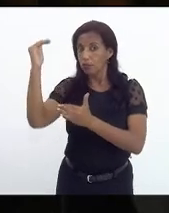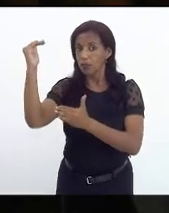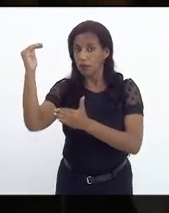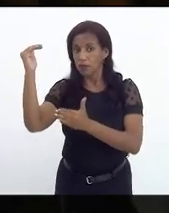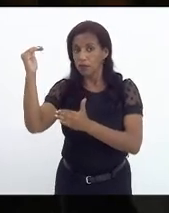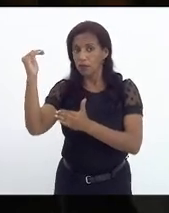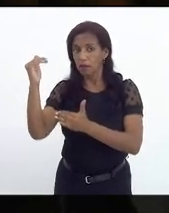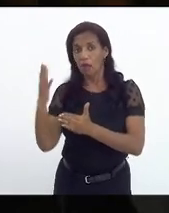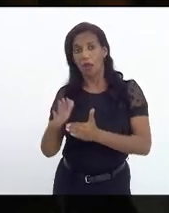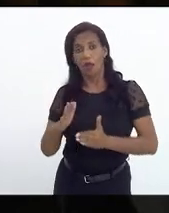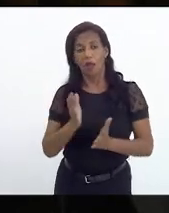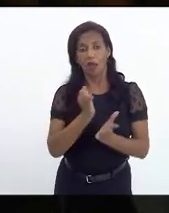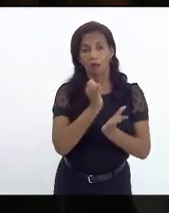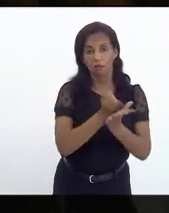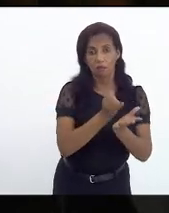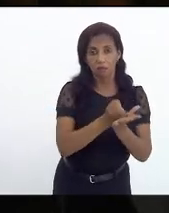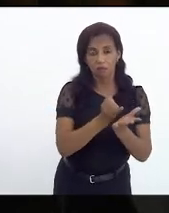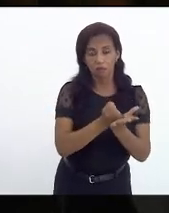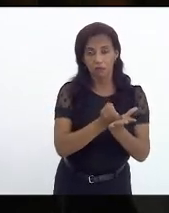vai